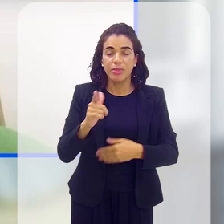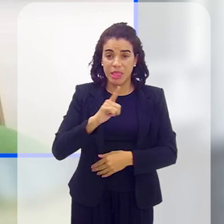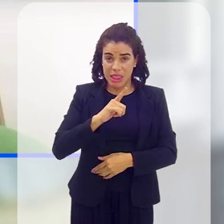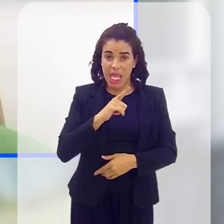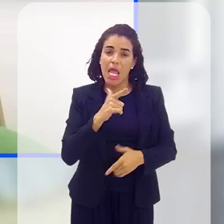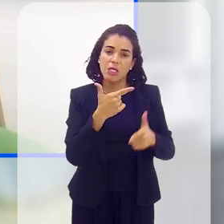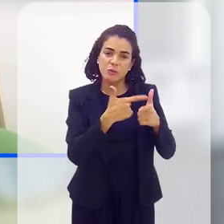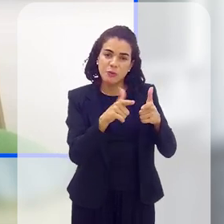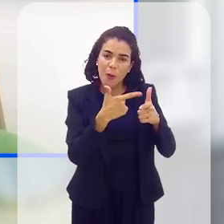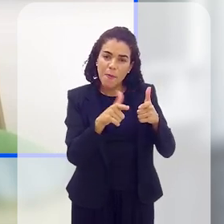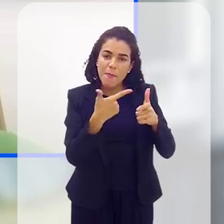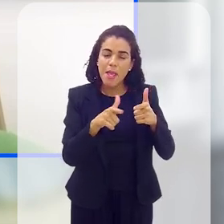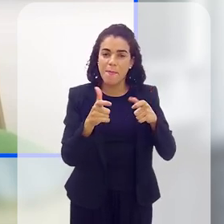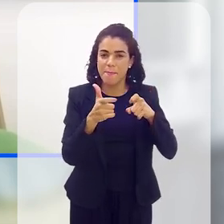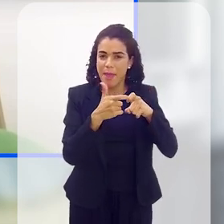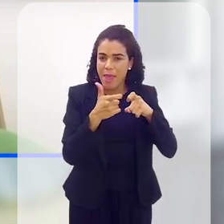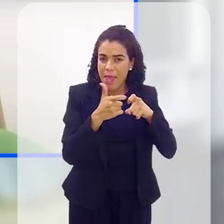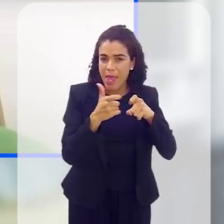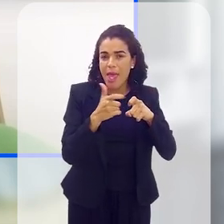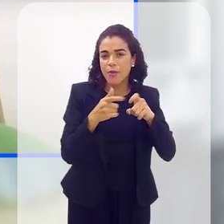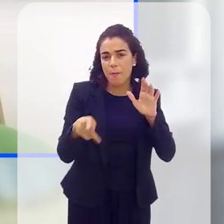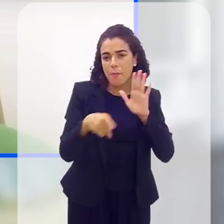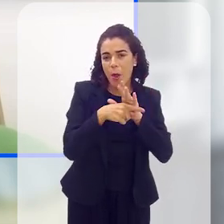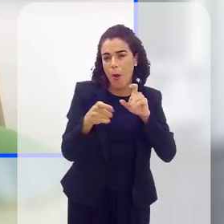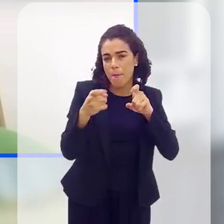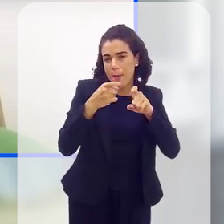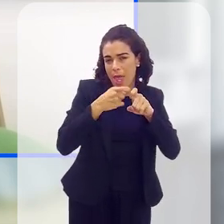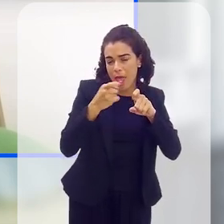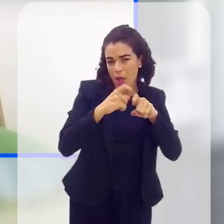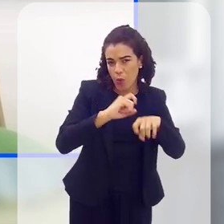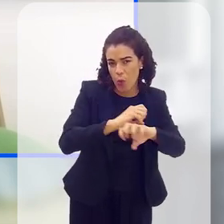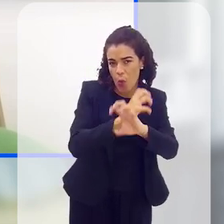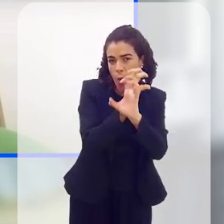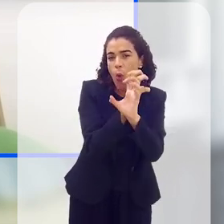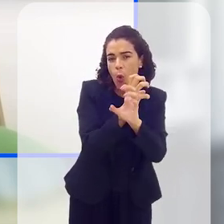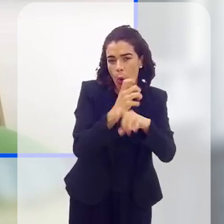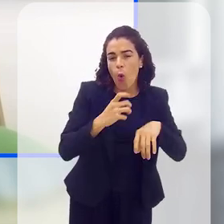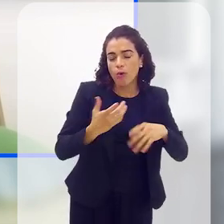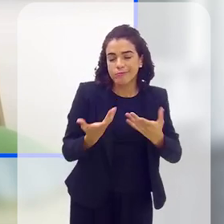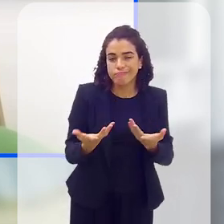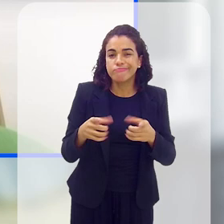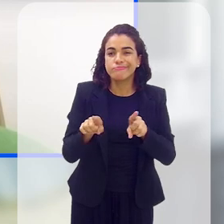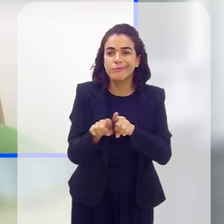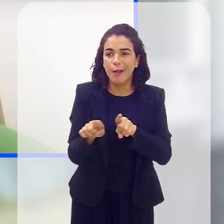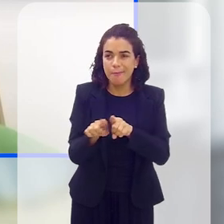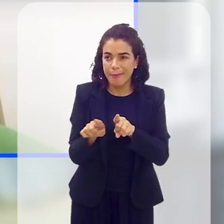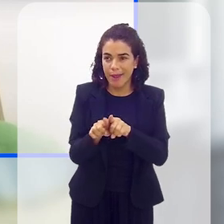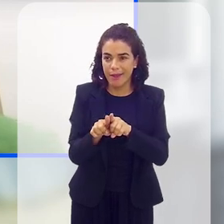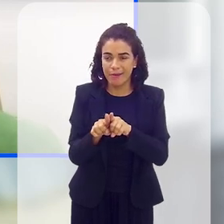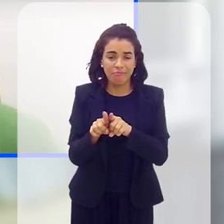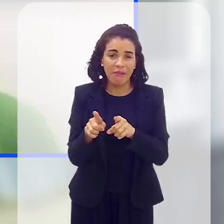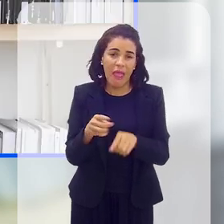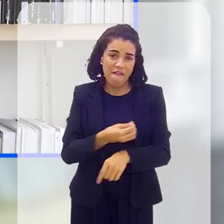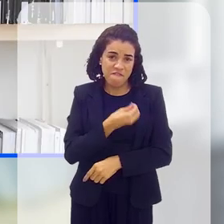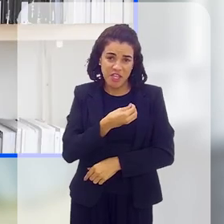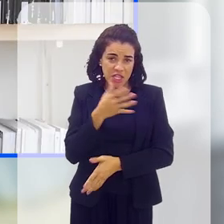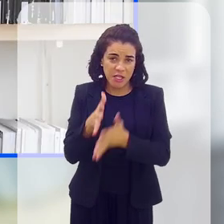complicações médicas, né, ortopédicas, mas não é impensivo dela na vida para nada.